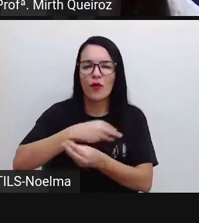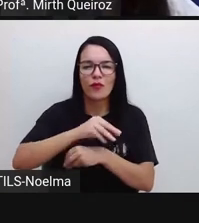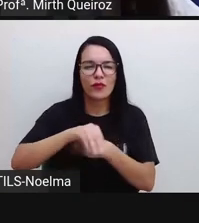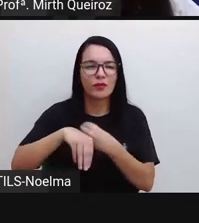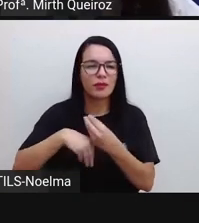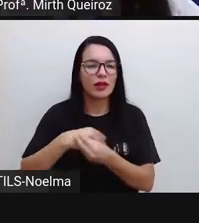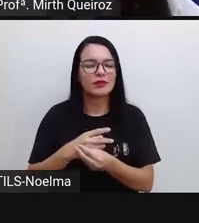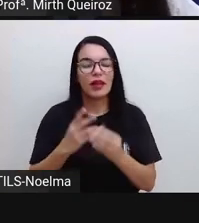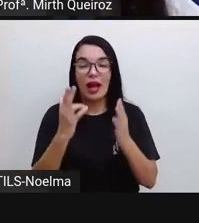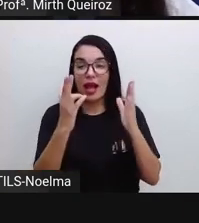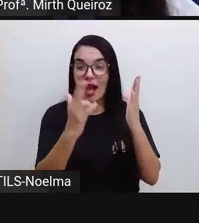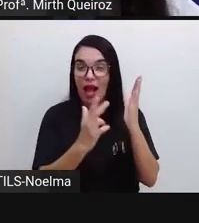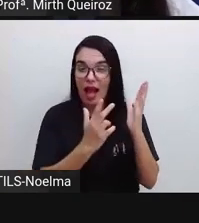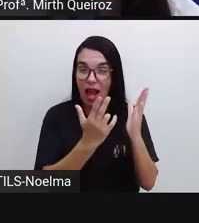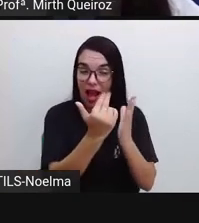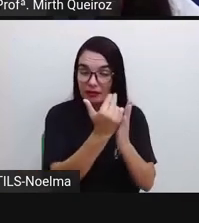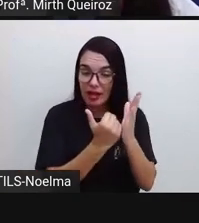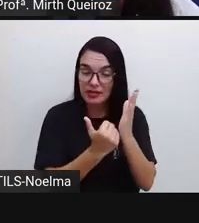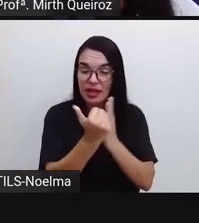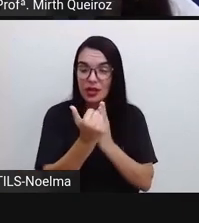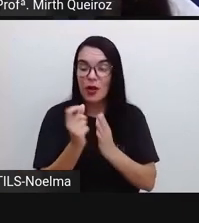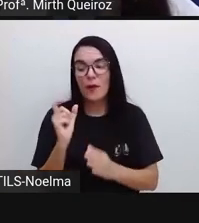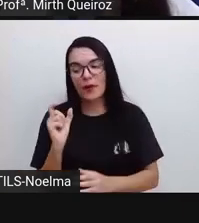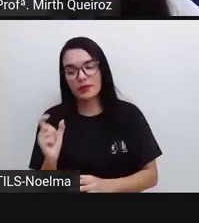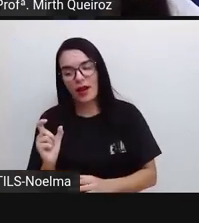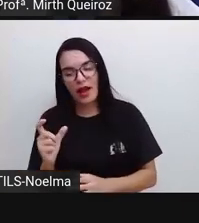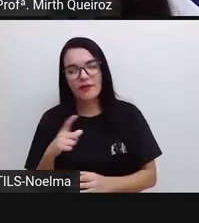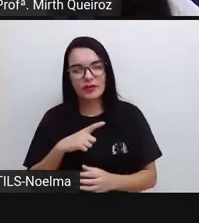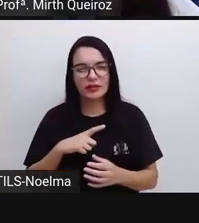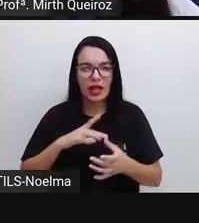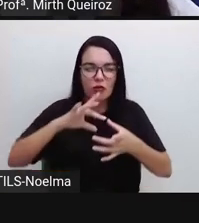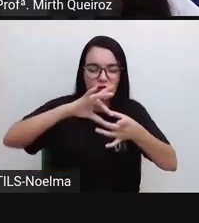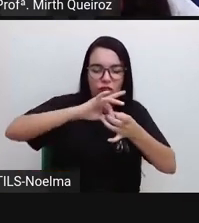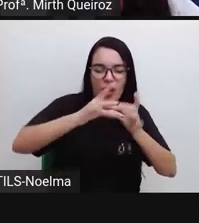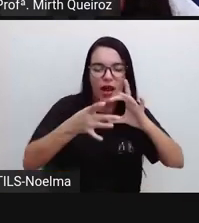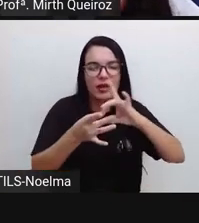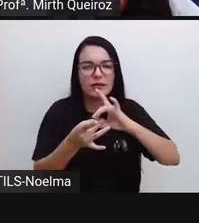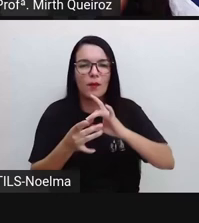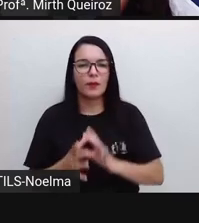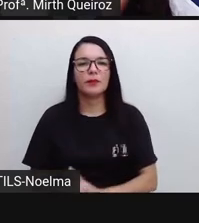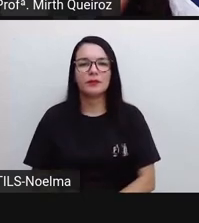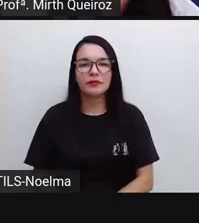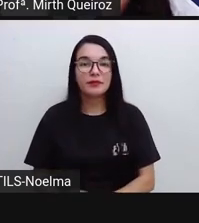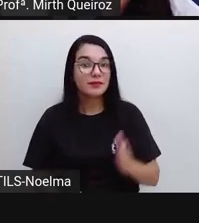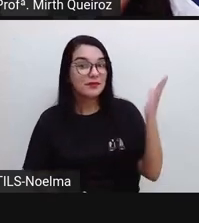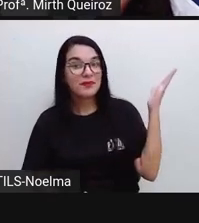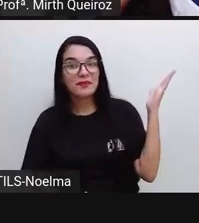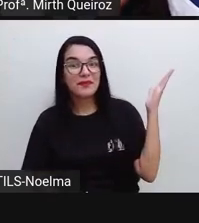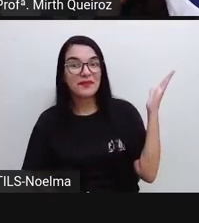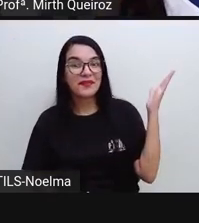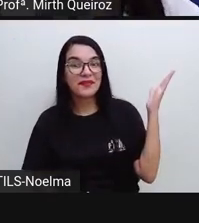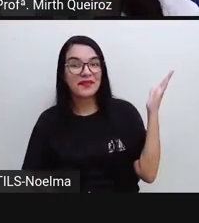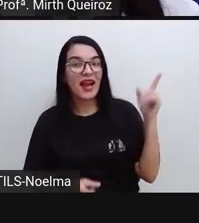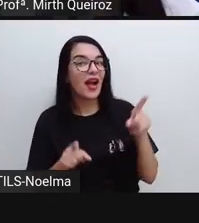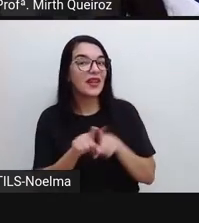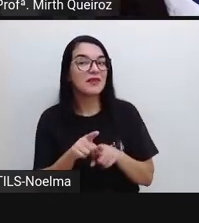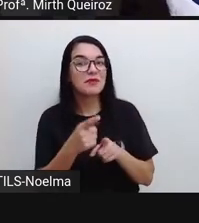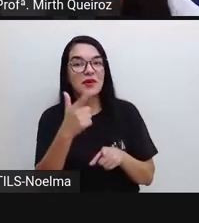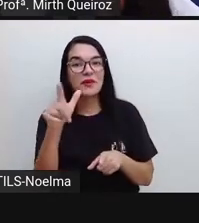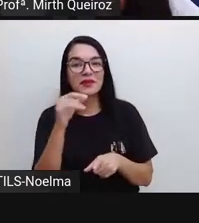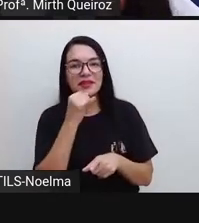a imagem, com as palavras, né? Com os versos aí da poesia. Olha outro.